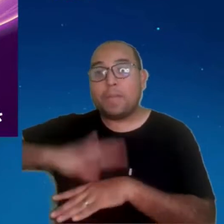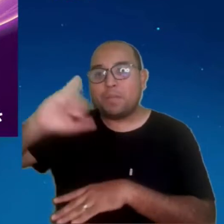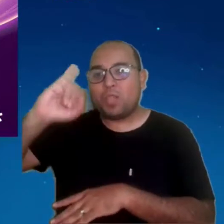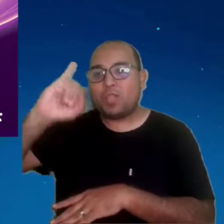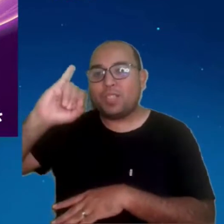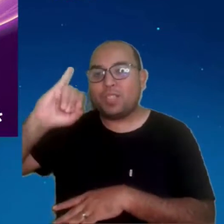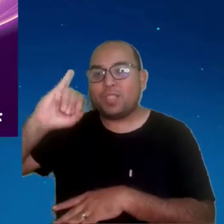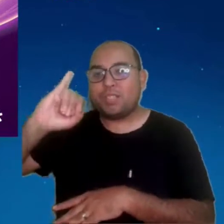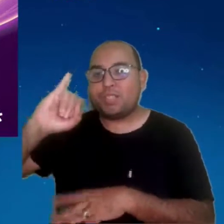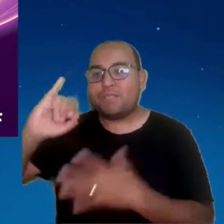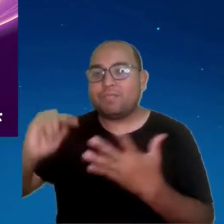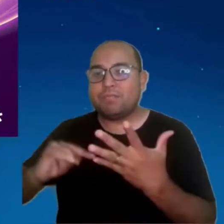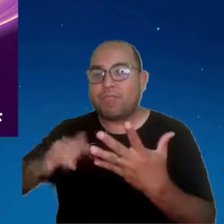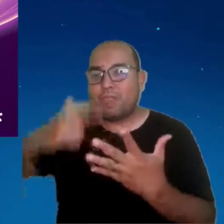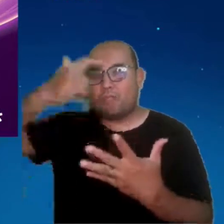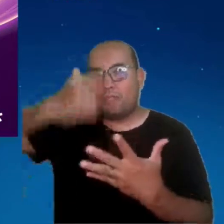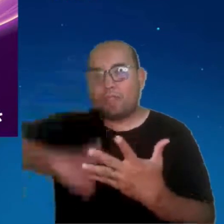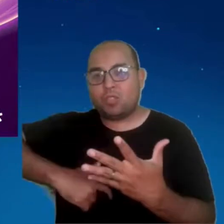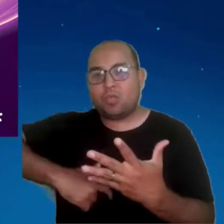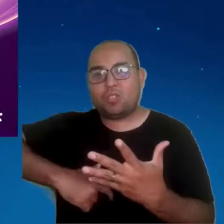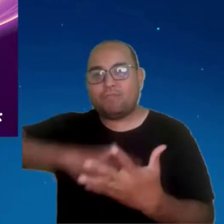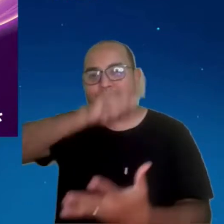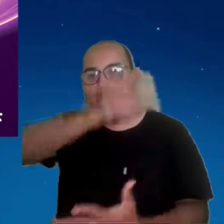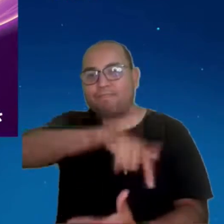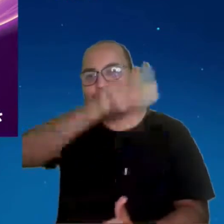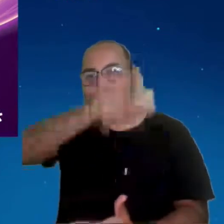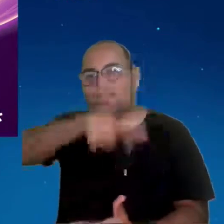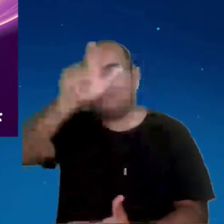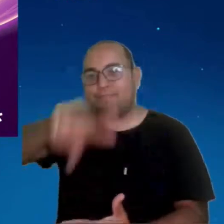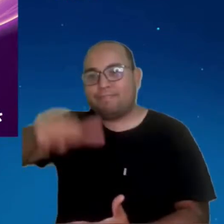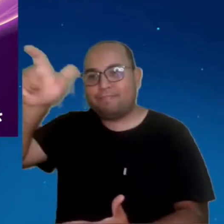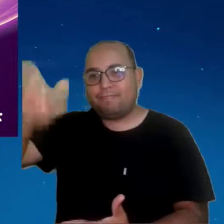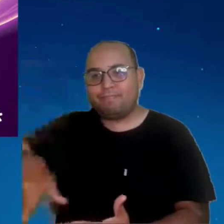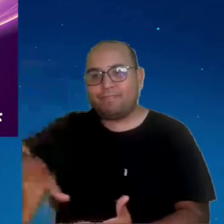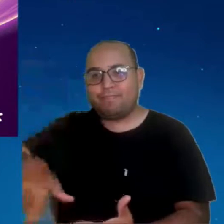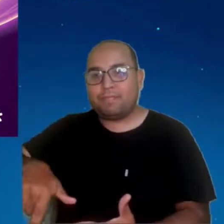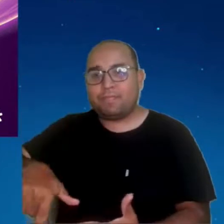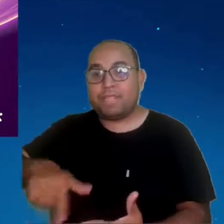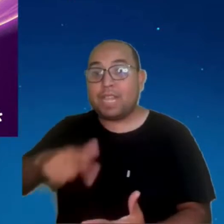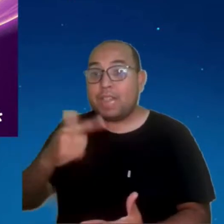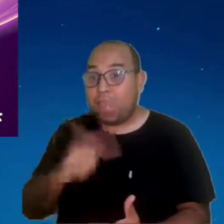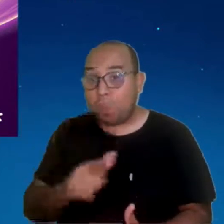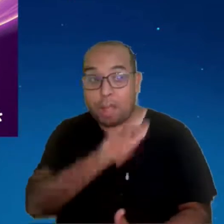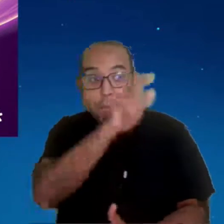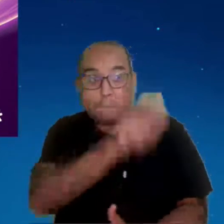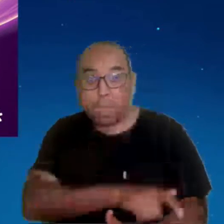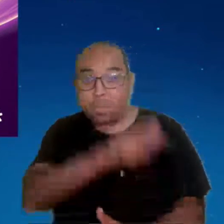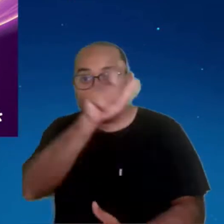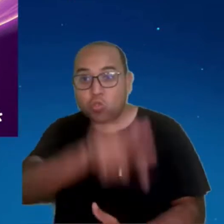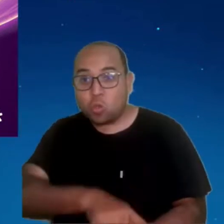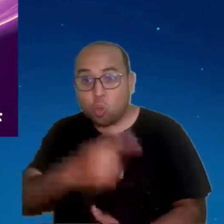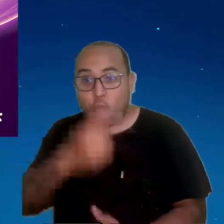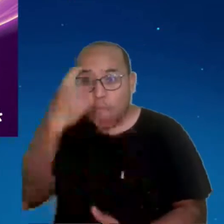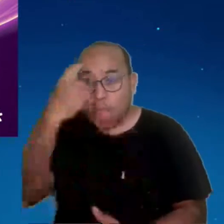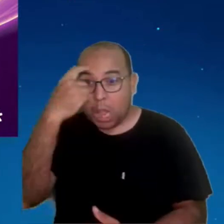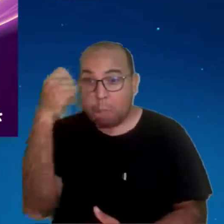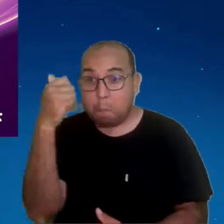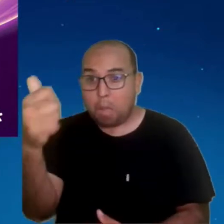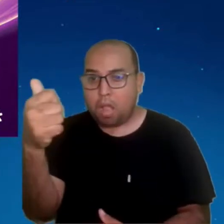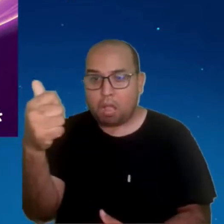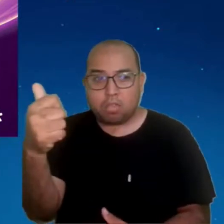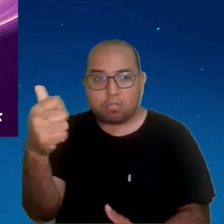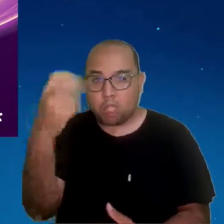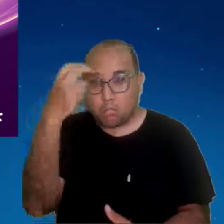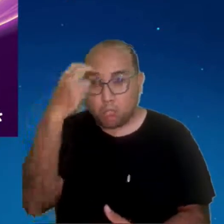a gente, as pessoas. Porque se não tiver pessoas inteligentes, não adianta nada.